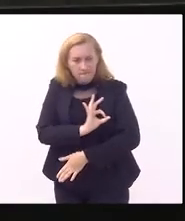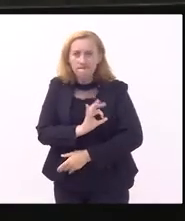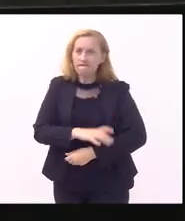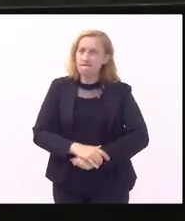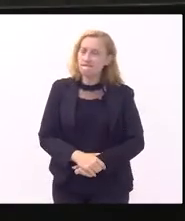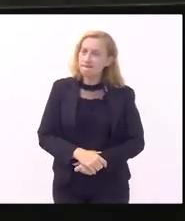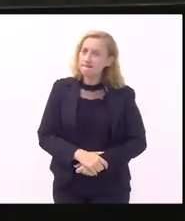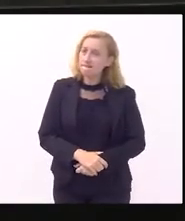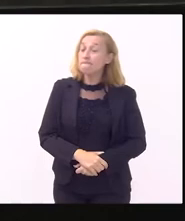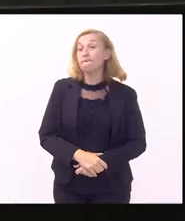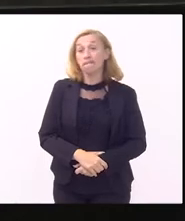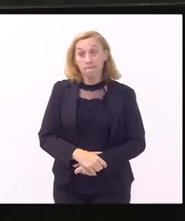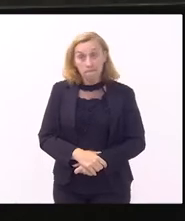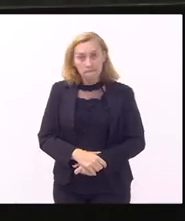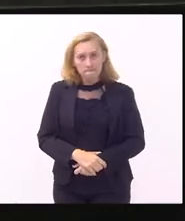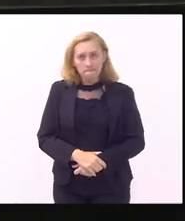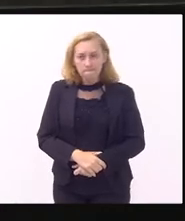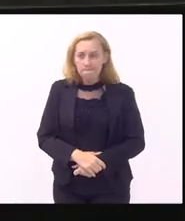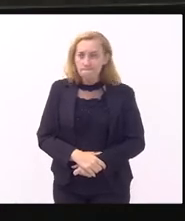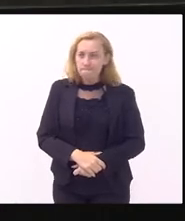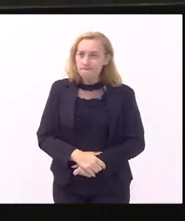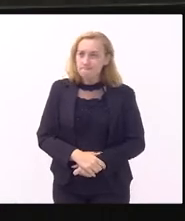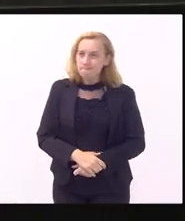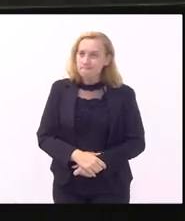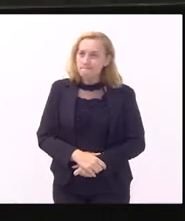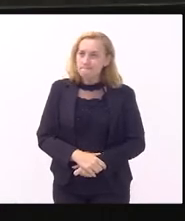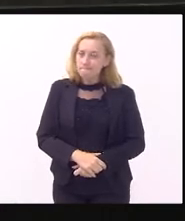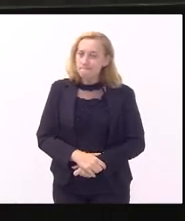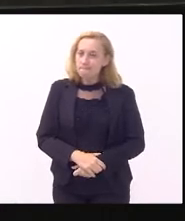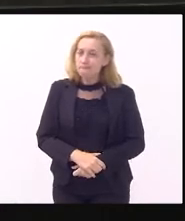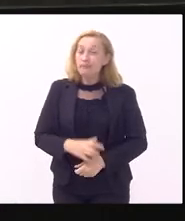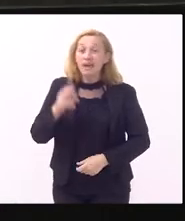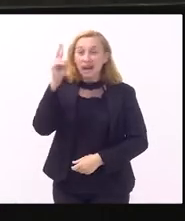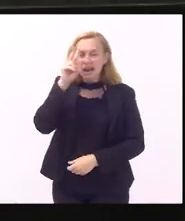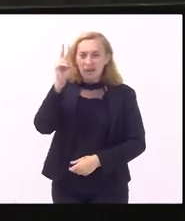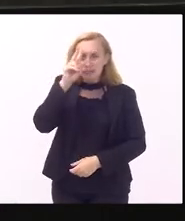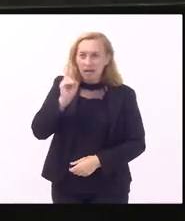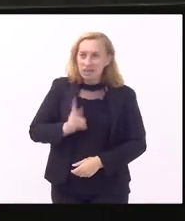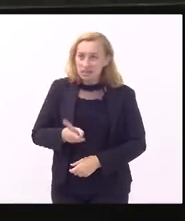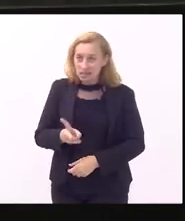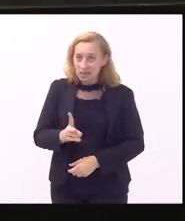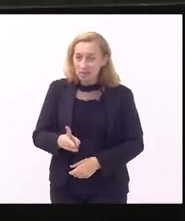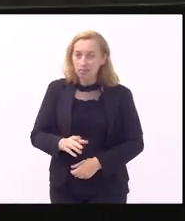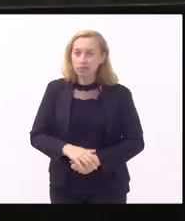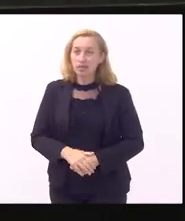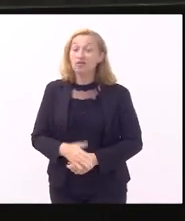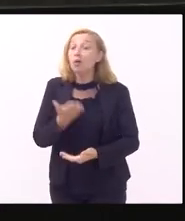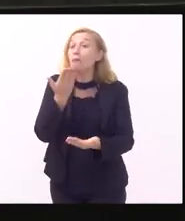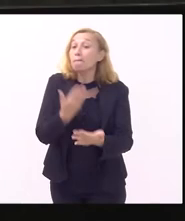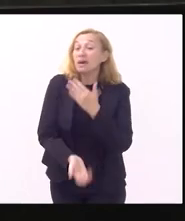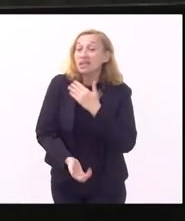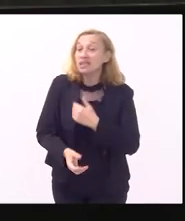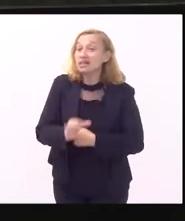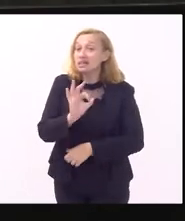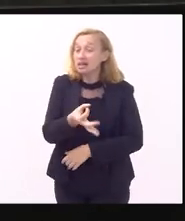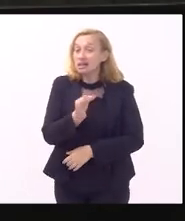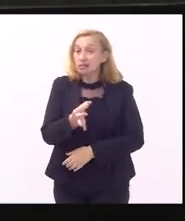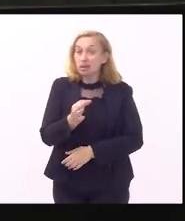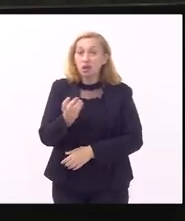Polícia ao tempo todo fazendo com que essa Polícia seja lembrada provavelmente nós vamos perder a oportunidade